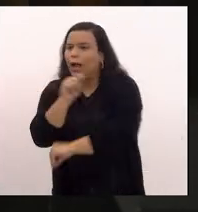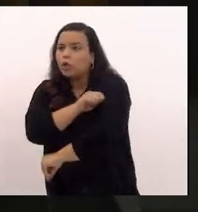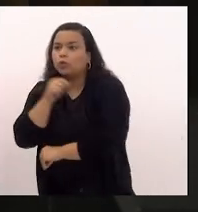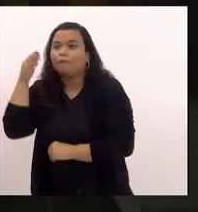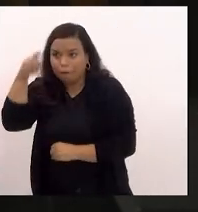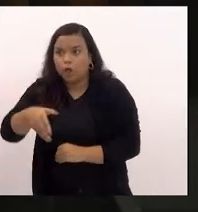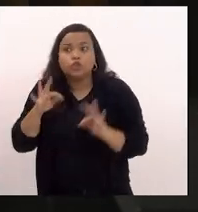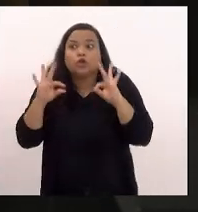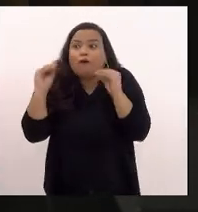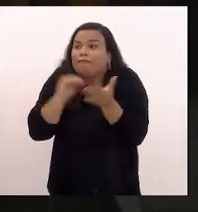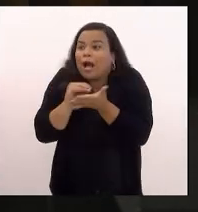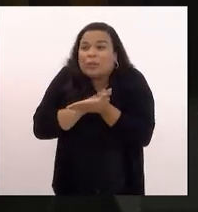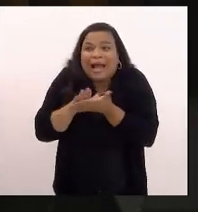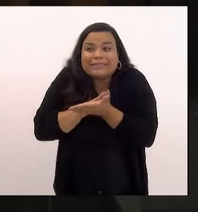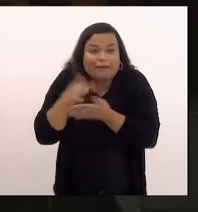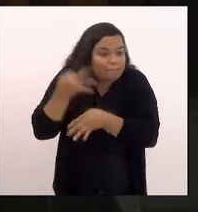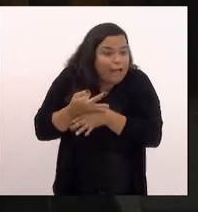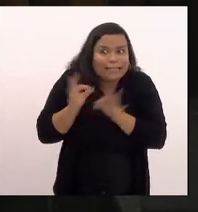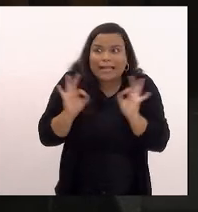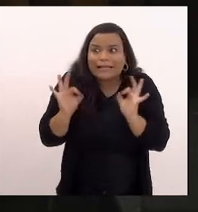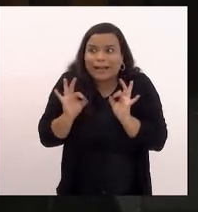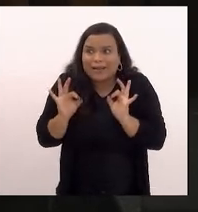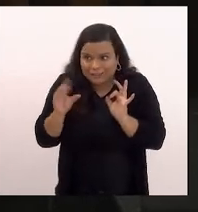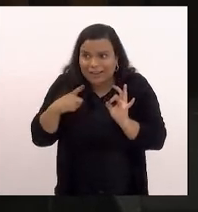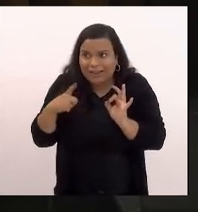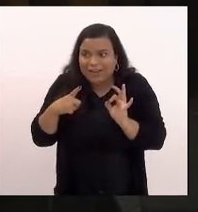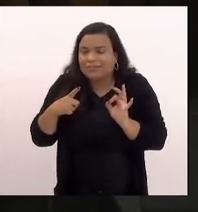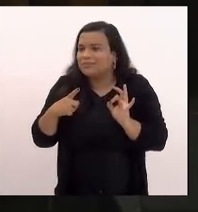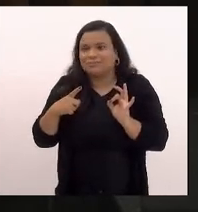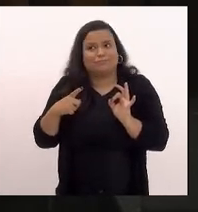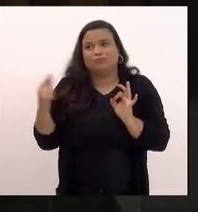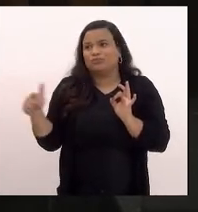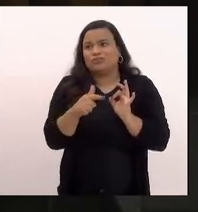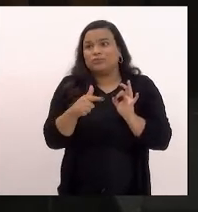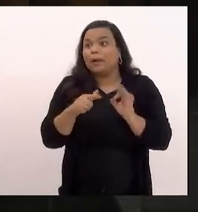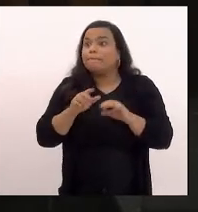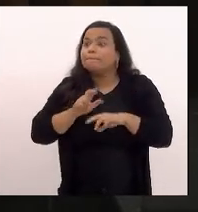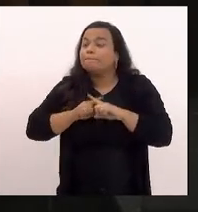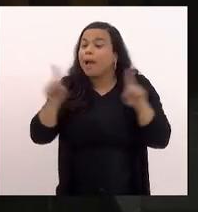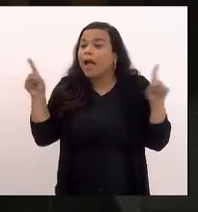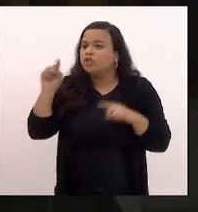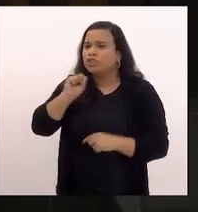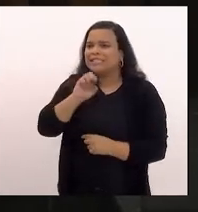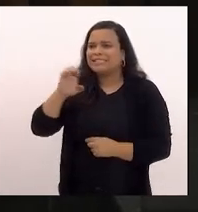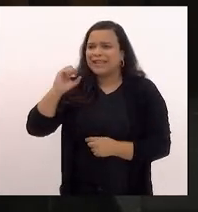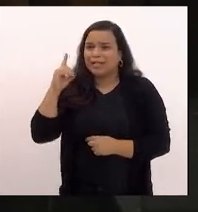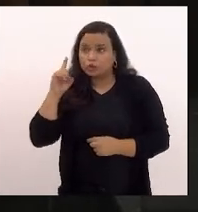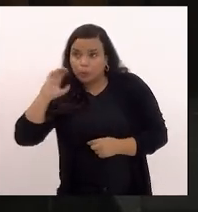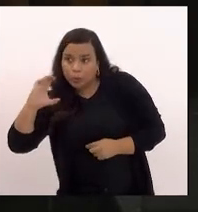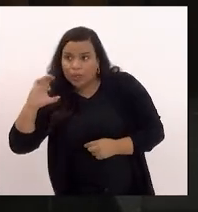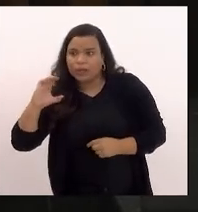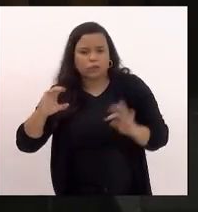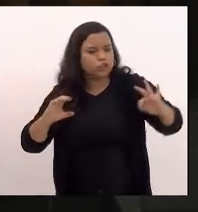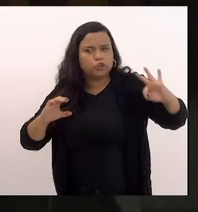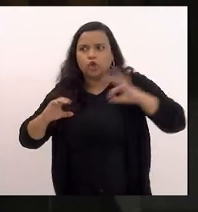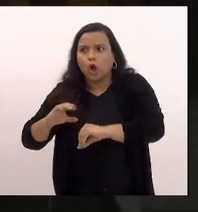mas essa era a orientação que as diretores recebiam para cumprir da Seduc tem que comprar ingresso para todos